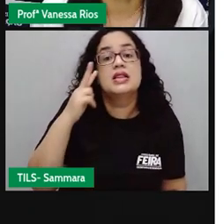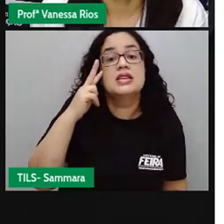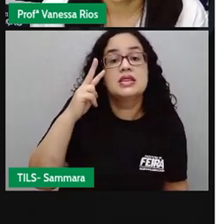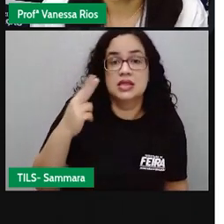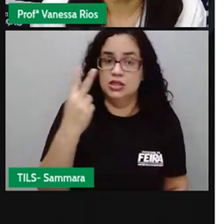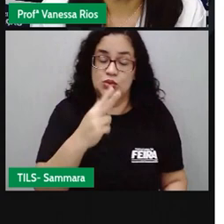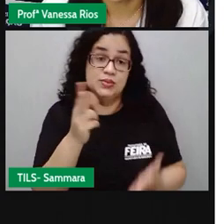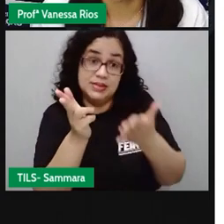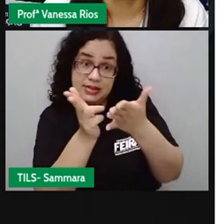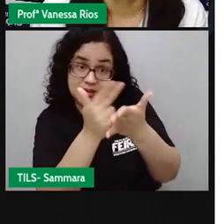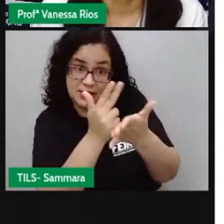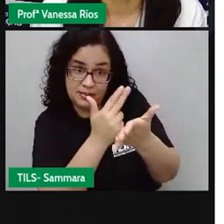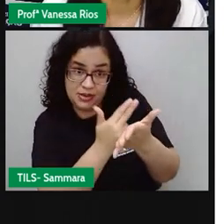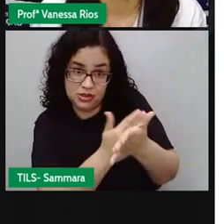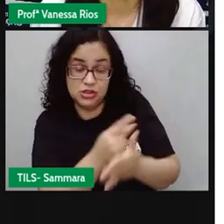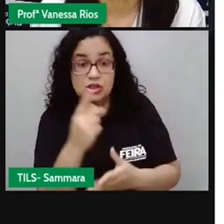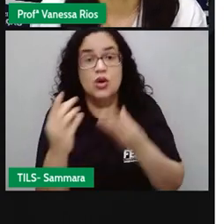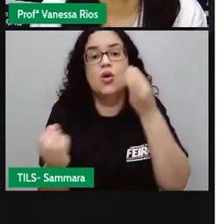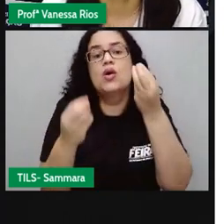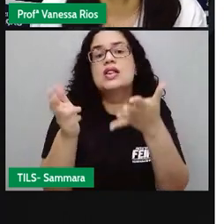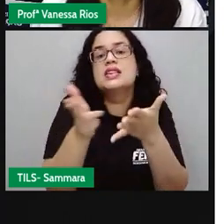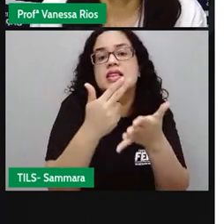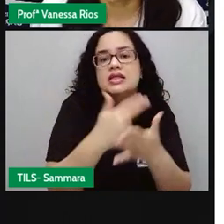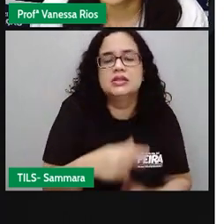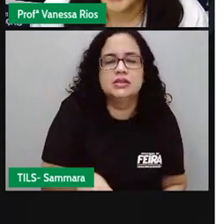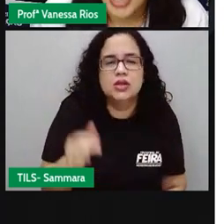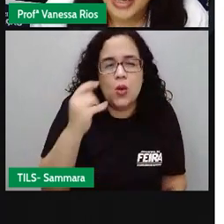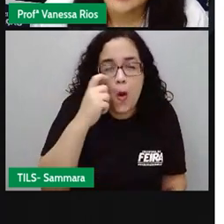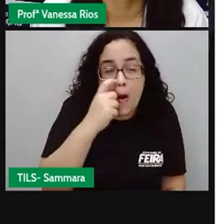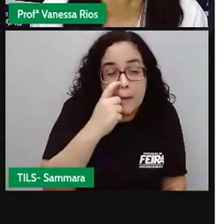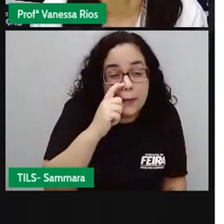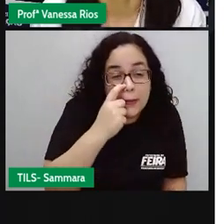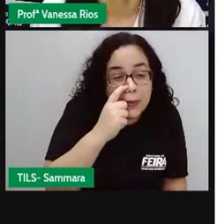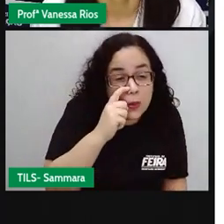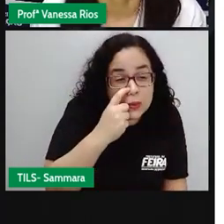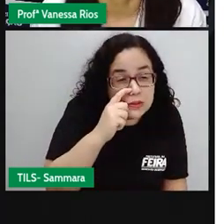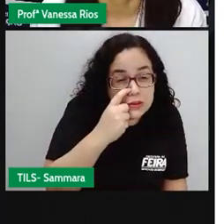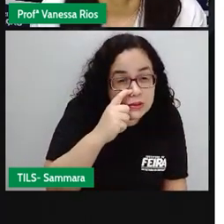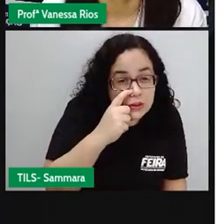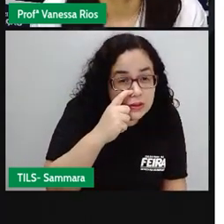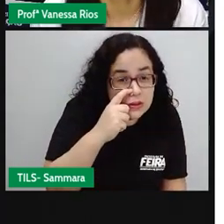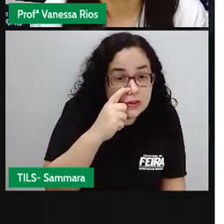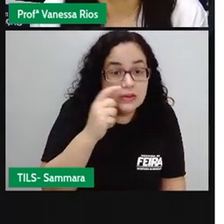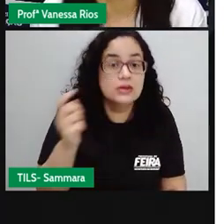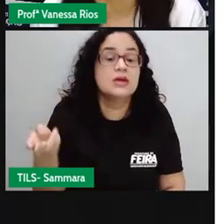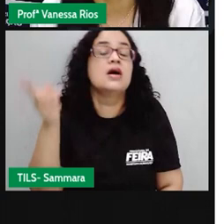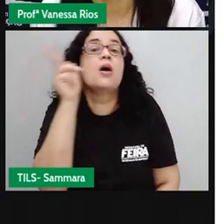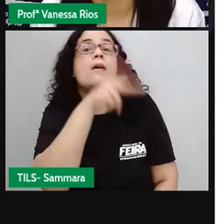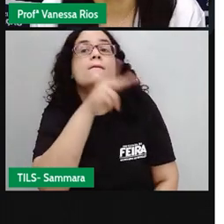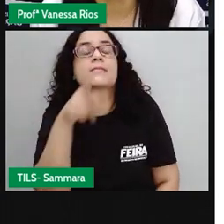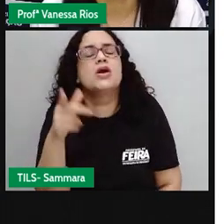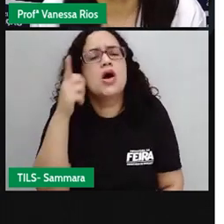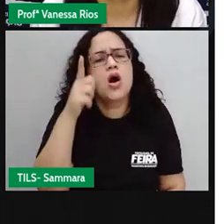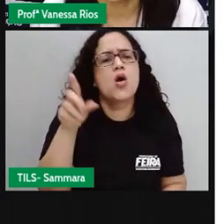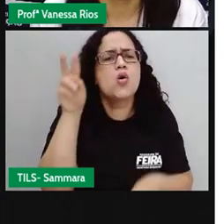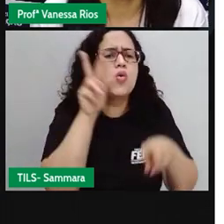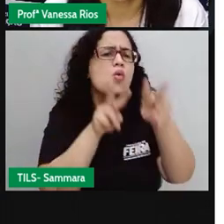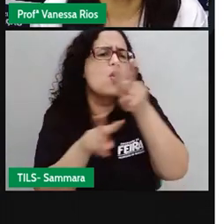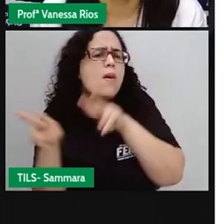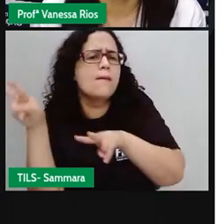temos duas imagens, né? Com o desenho de uma bruxa. E a Pró gostaria que vocês